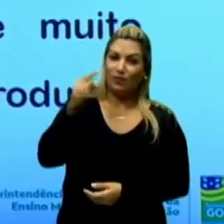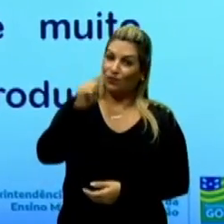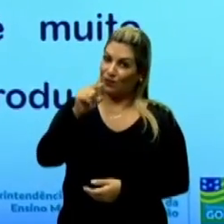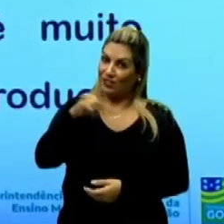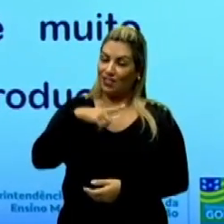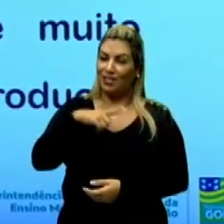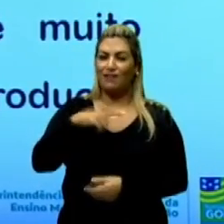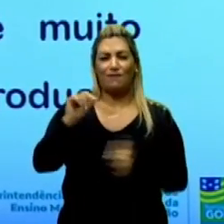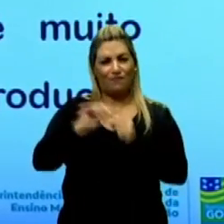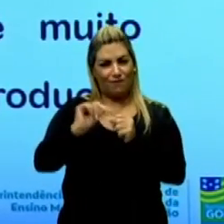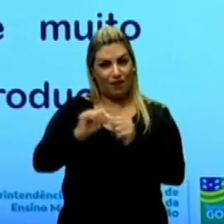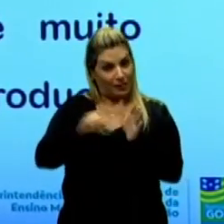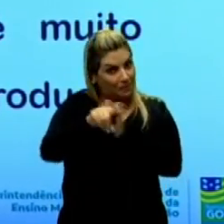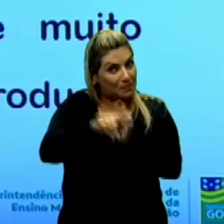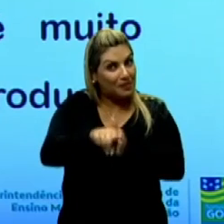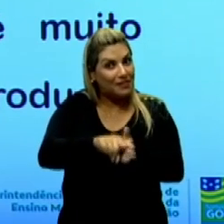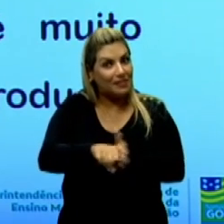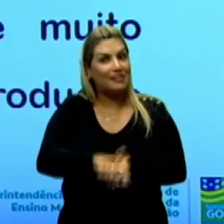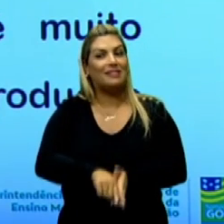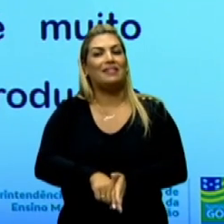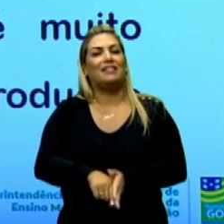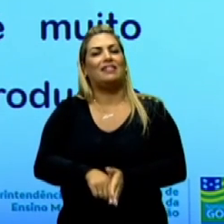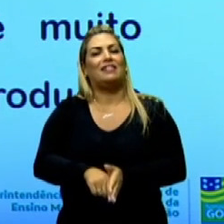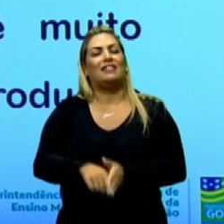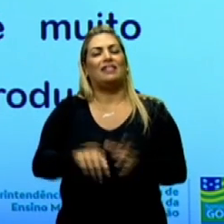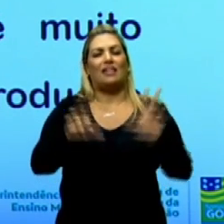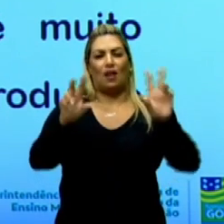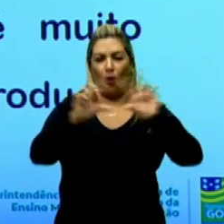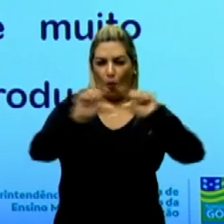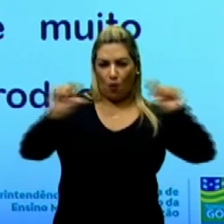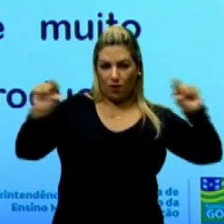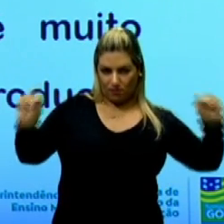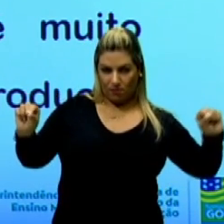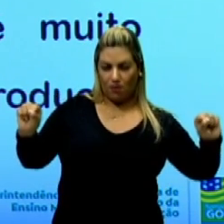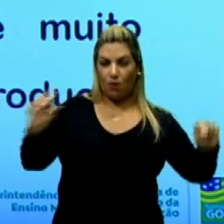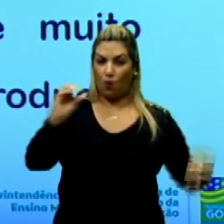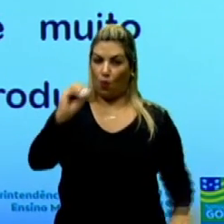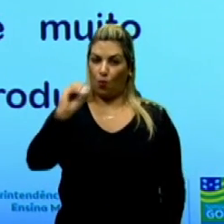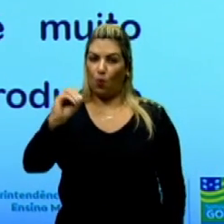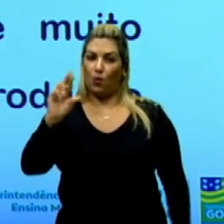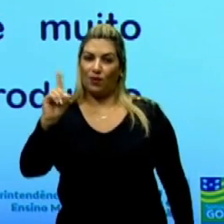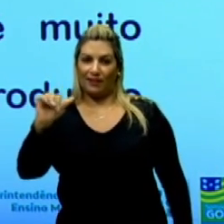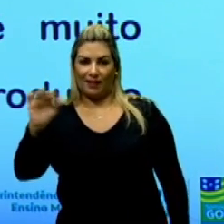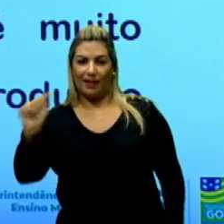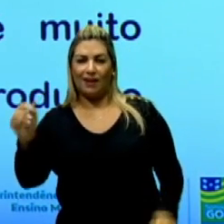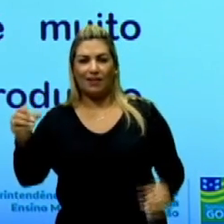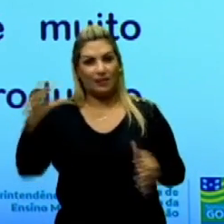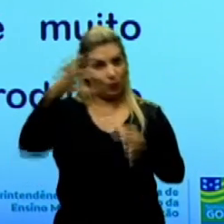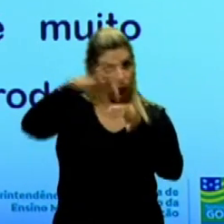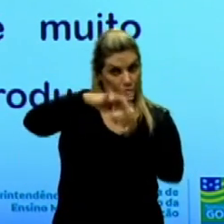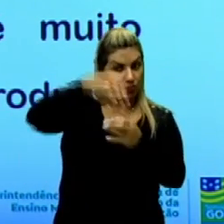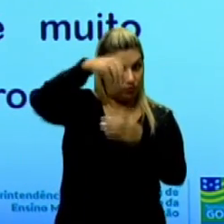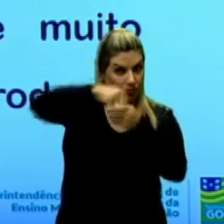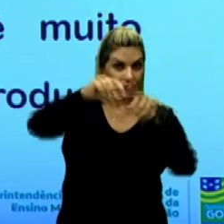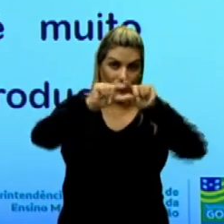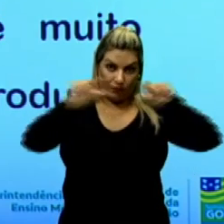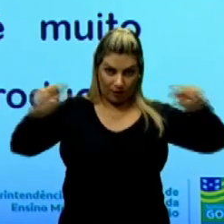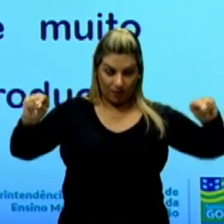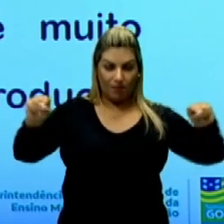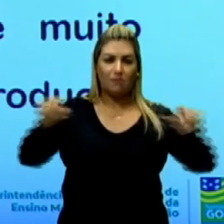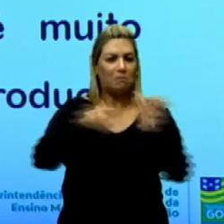você faça uma pesquisa sobre as orações coordenadas, a articulação dessas conjunções nas orações.